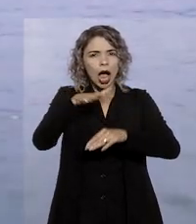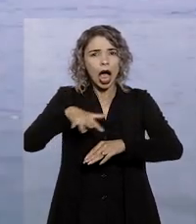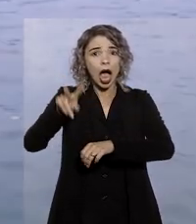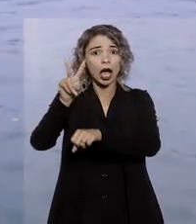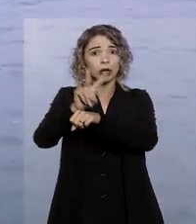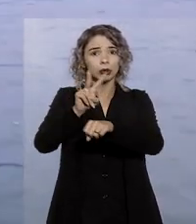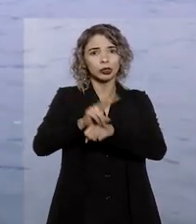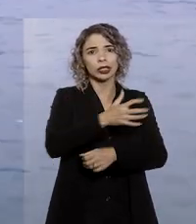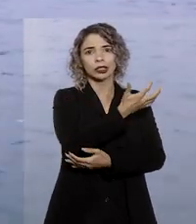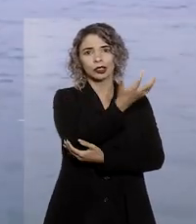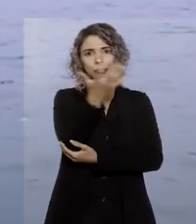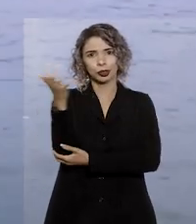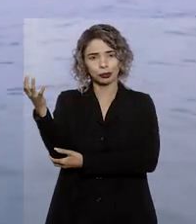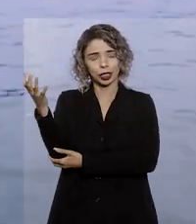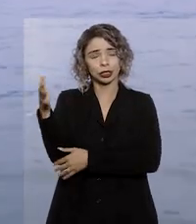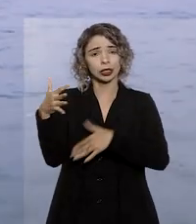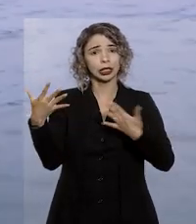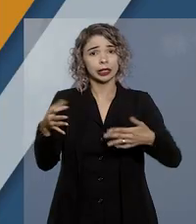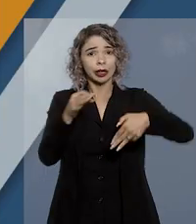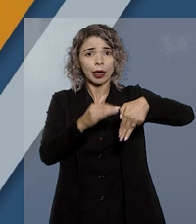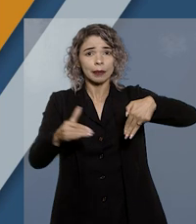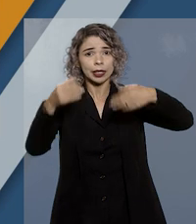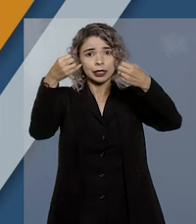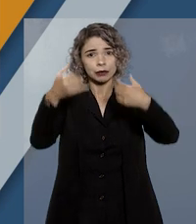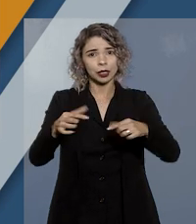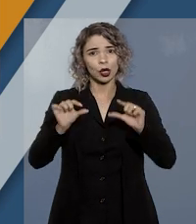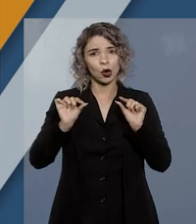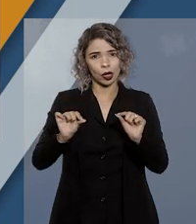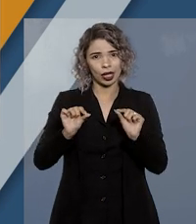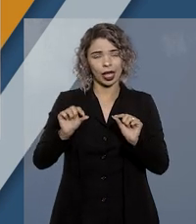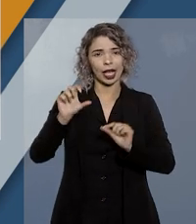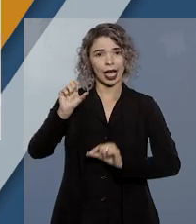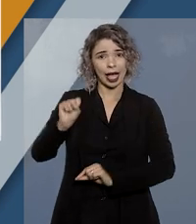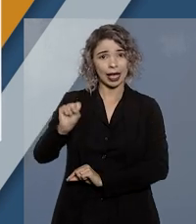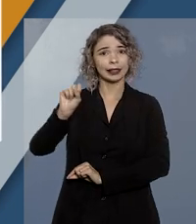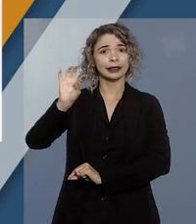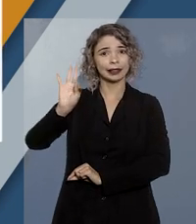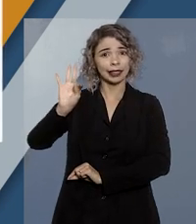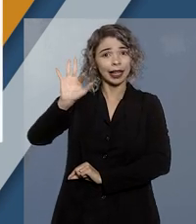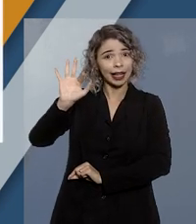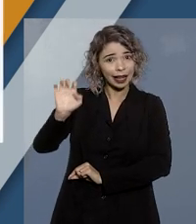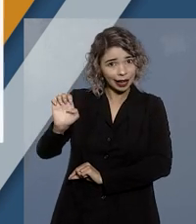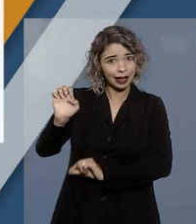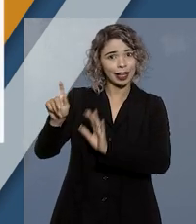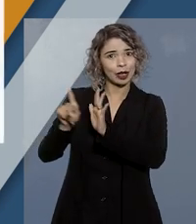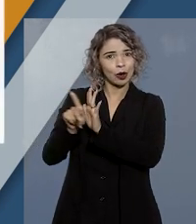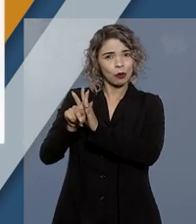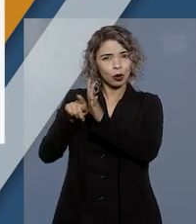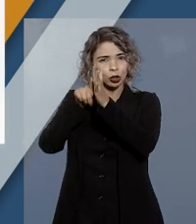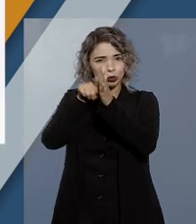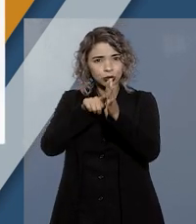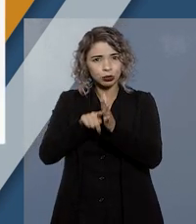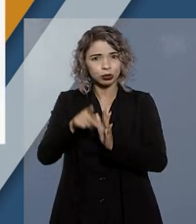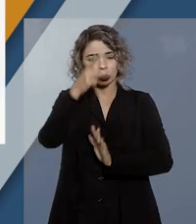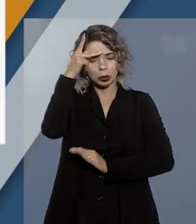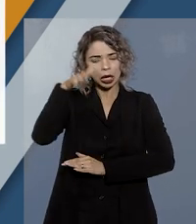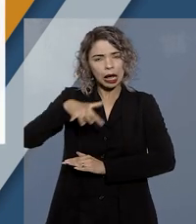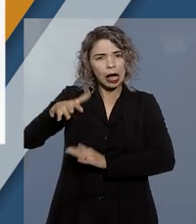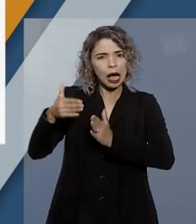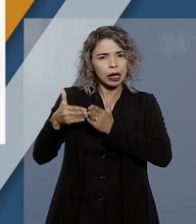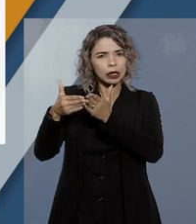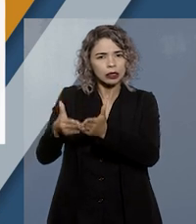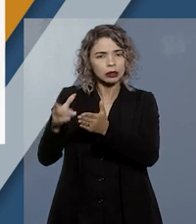sanção dos órgãos de proteção do meio ambiente. A ministra destacou que, segundo o Tribunal Regional, enquanto a autuação feita pela